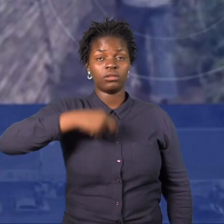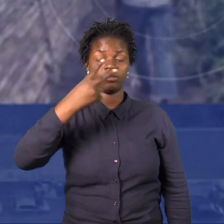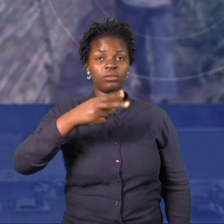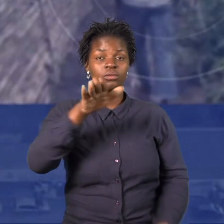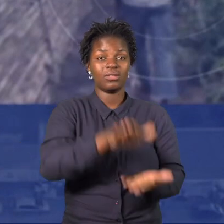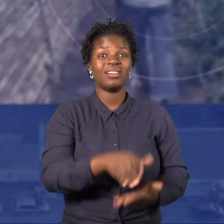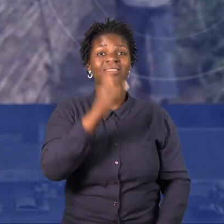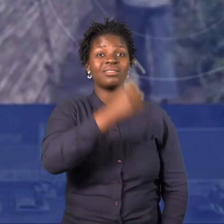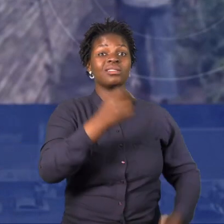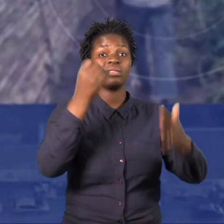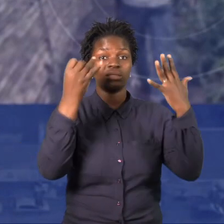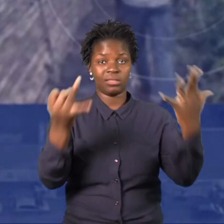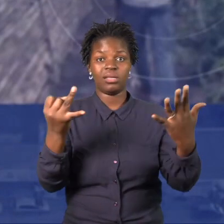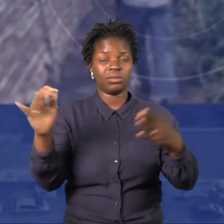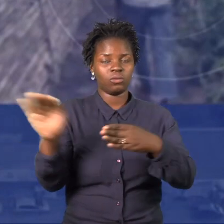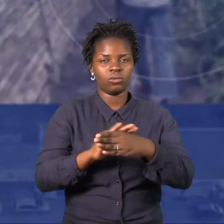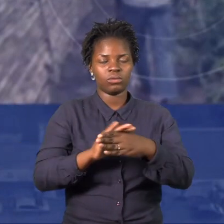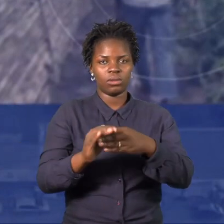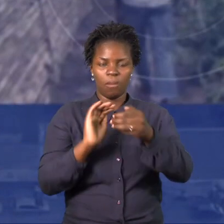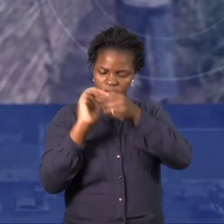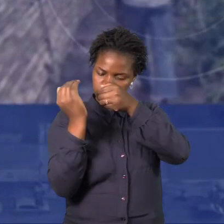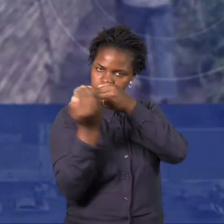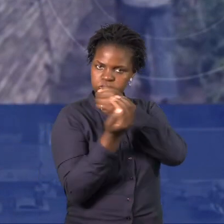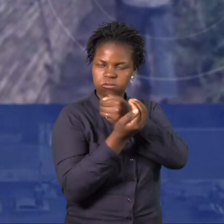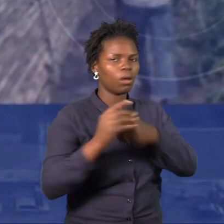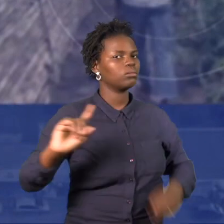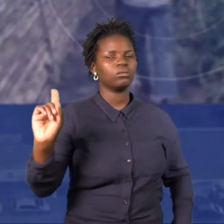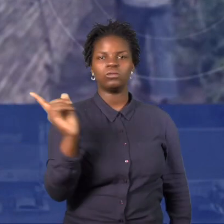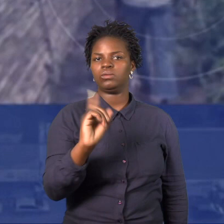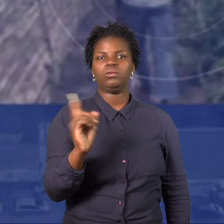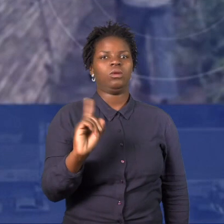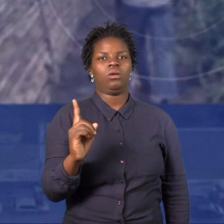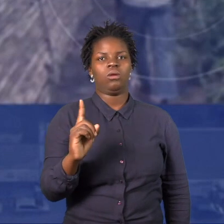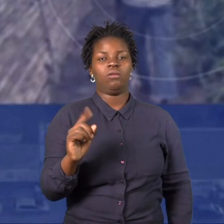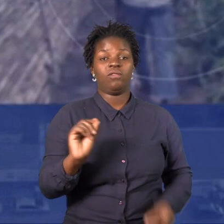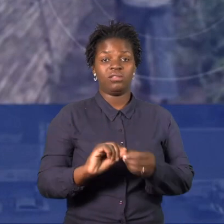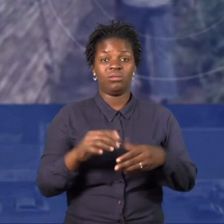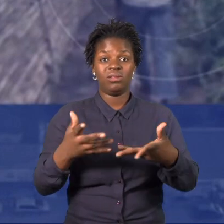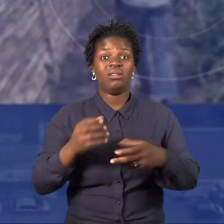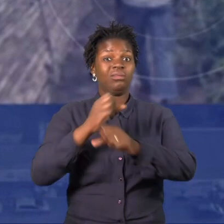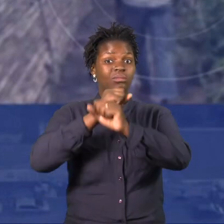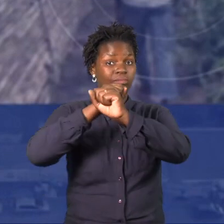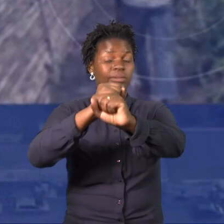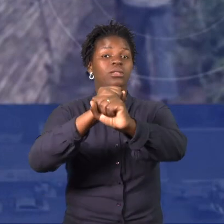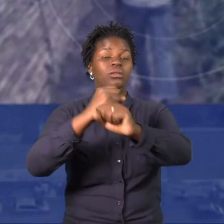exercem as suas atividades sem o uso de equipamentos de proteção individual, expondo-os os riscos de sofrer